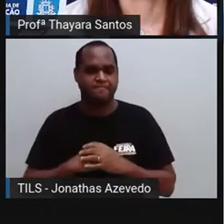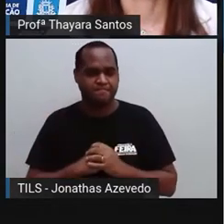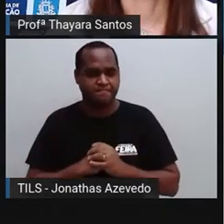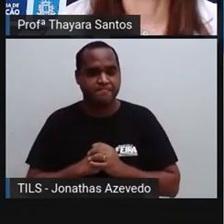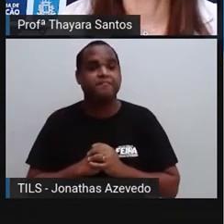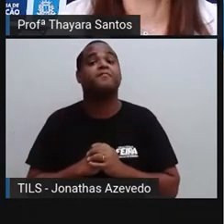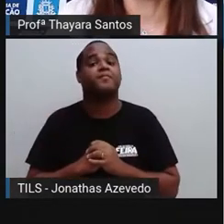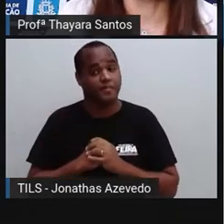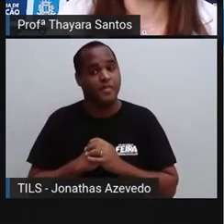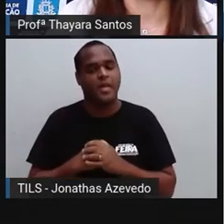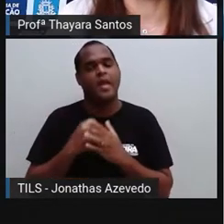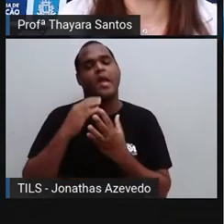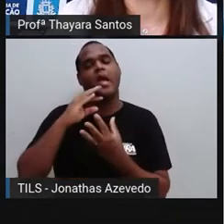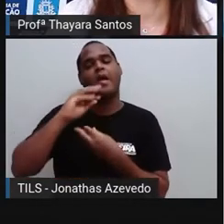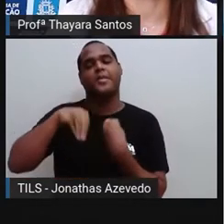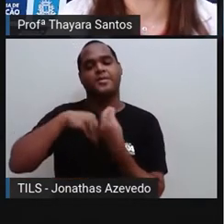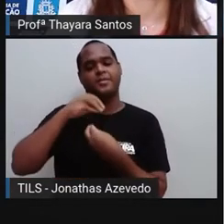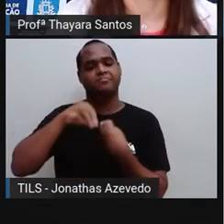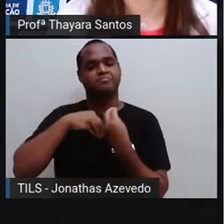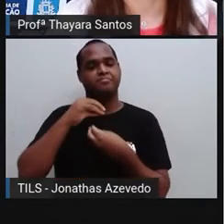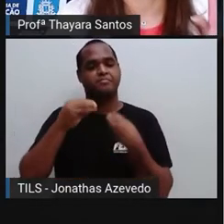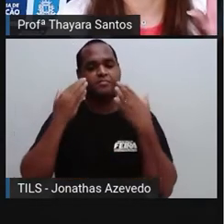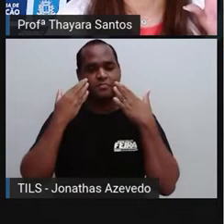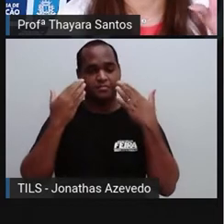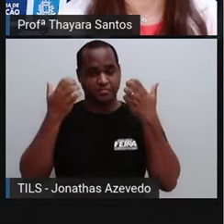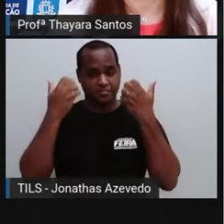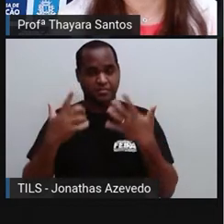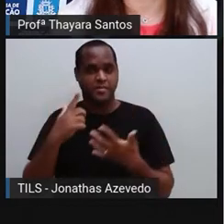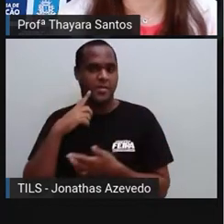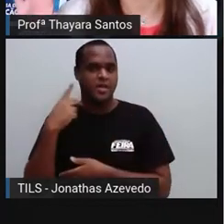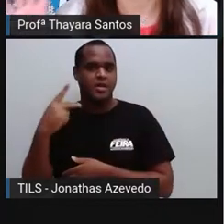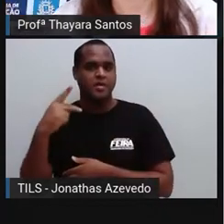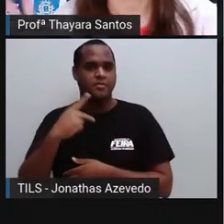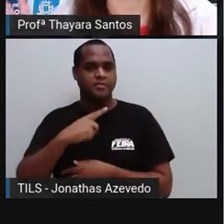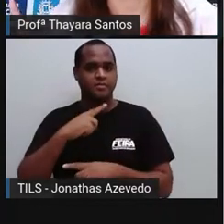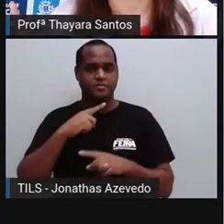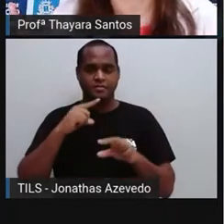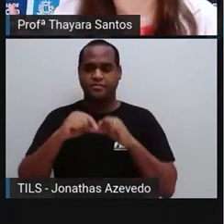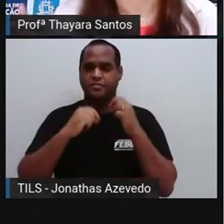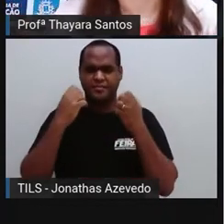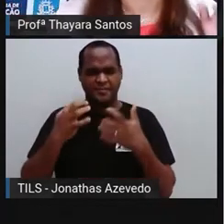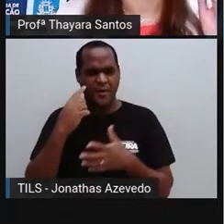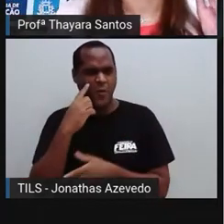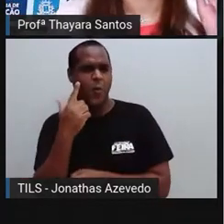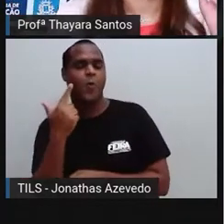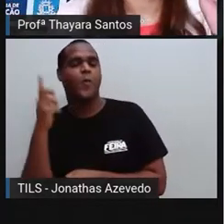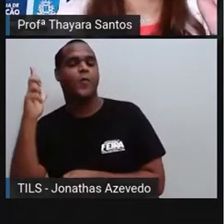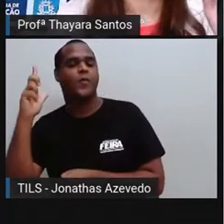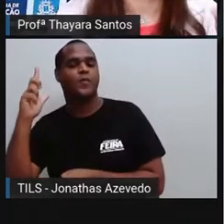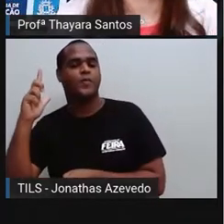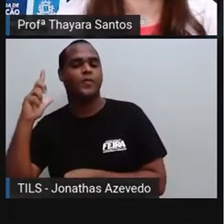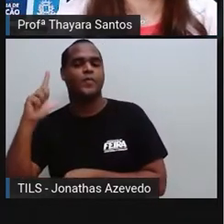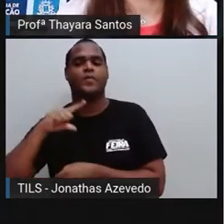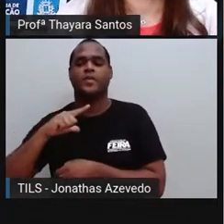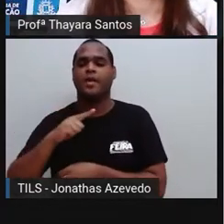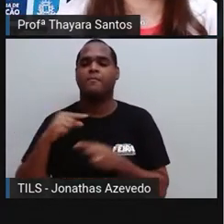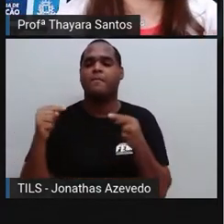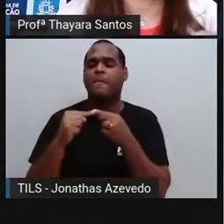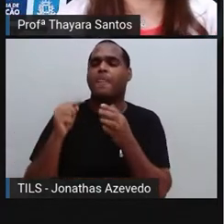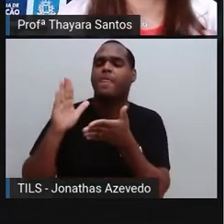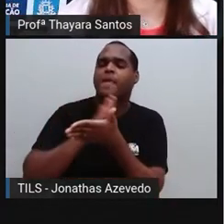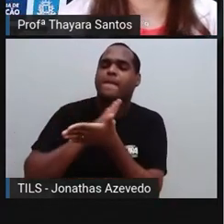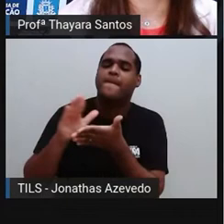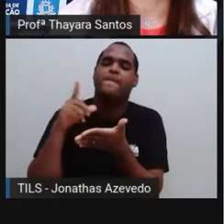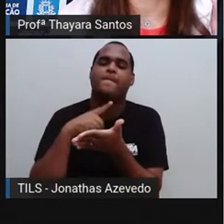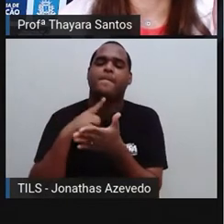As glândulas mistas são aquelas que têm tanto função endócrina quanto função exócrina. Então, tanto... Tem